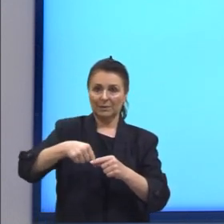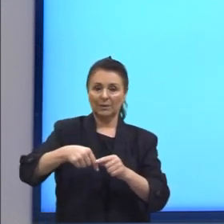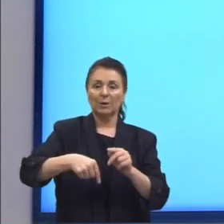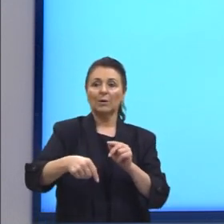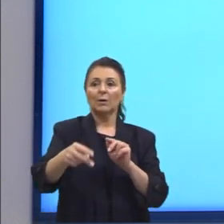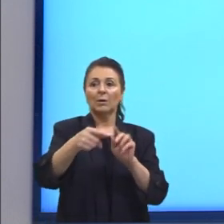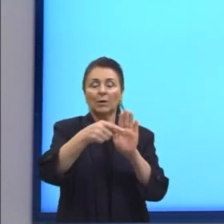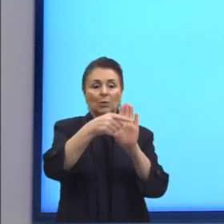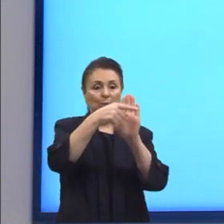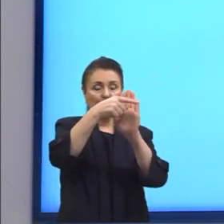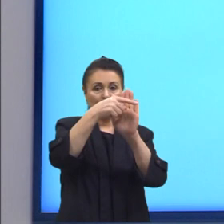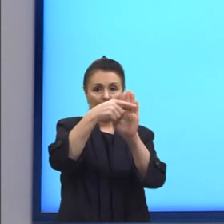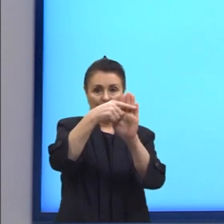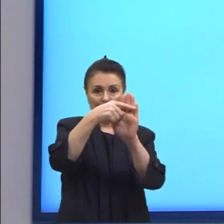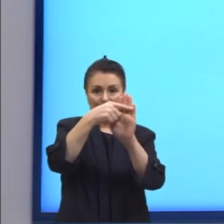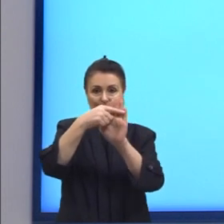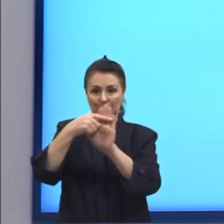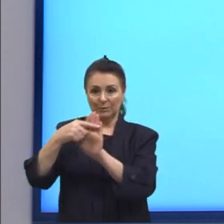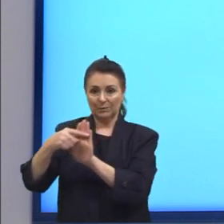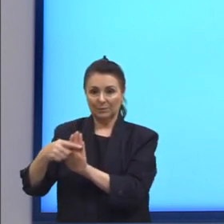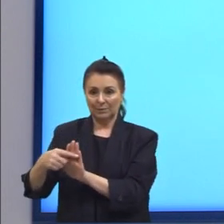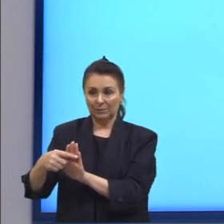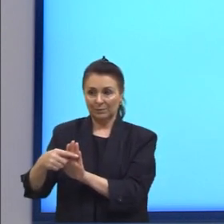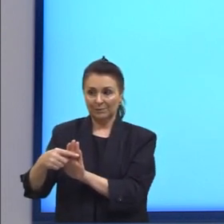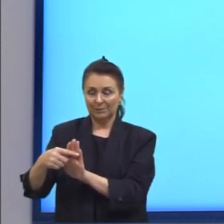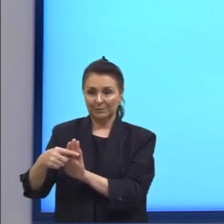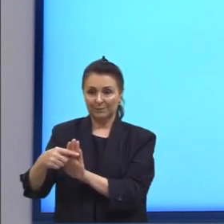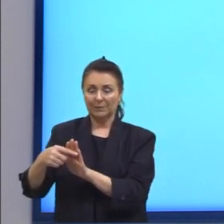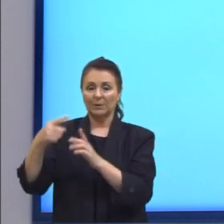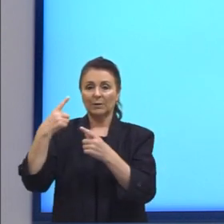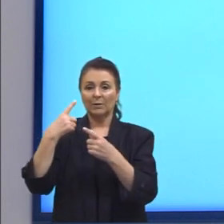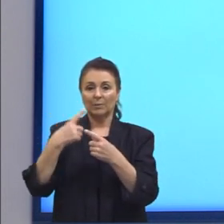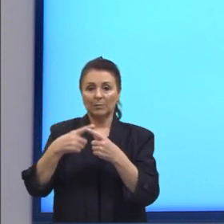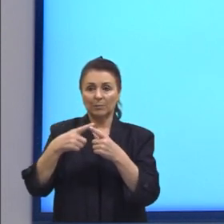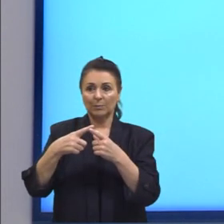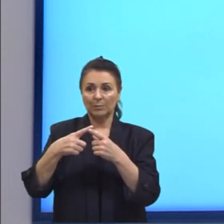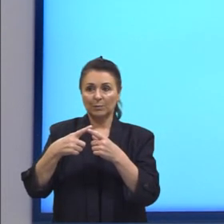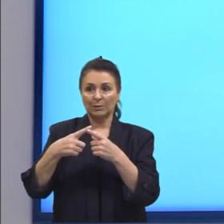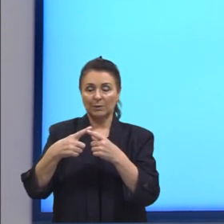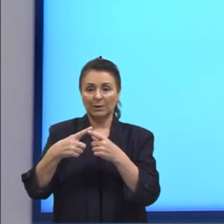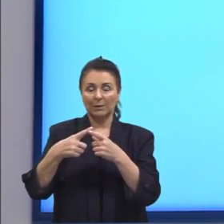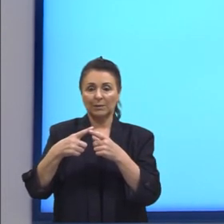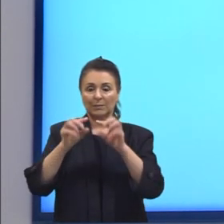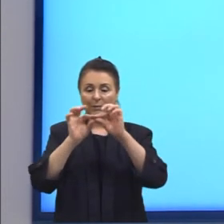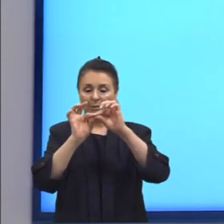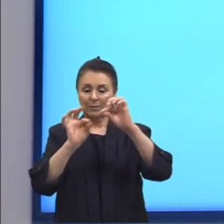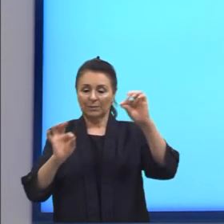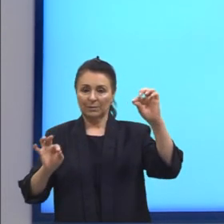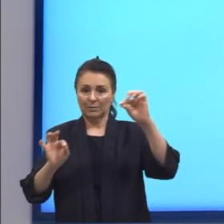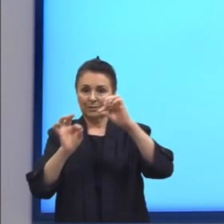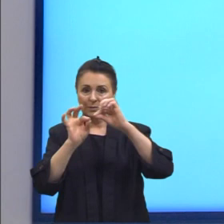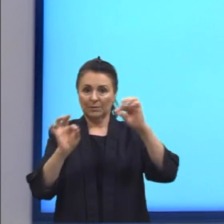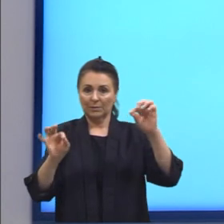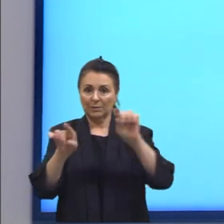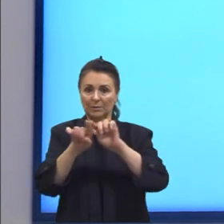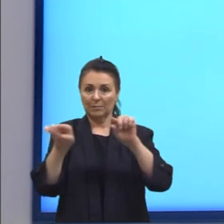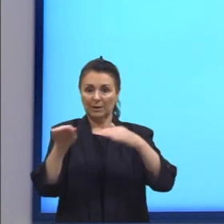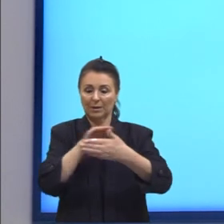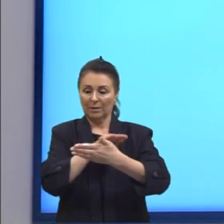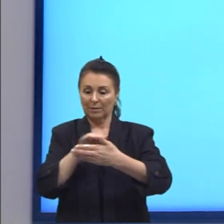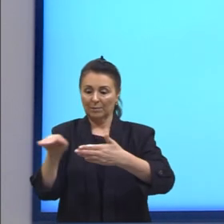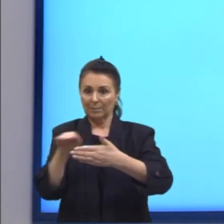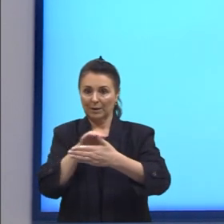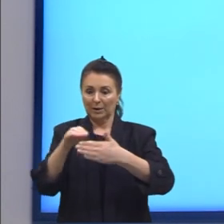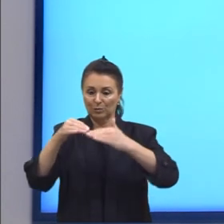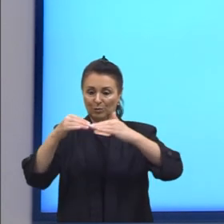quarto quadrante, valores negativos, porque aí o prolongamento ficaria também abaixo do eixo horizontal.